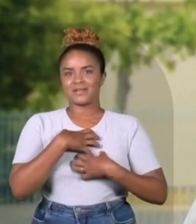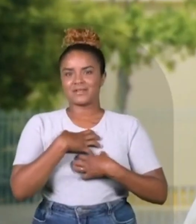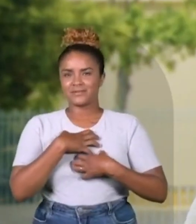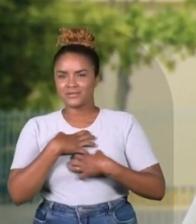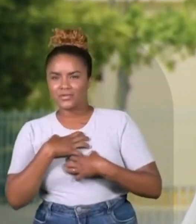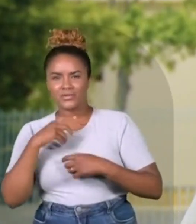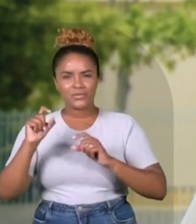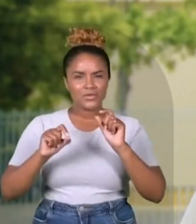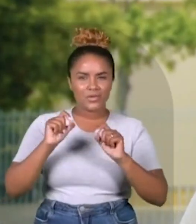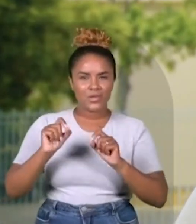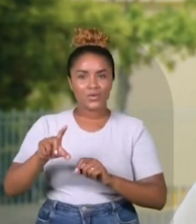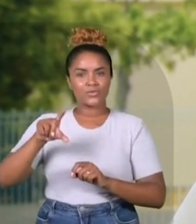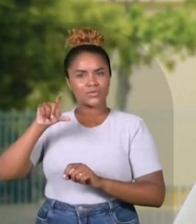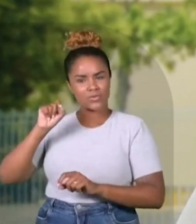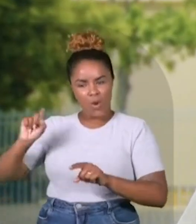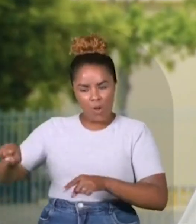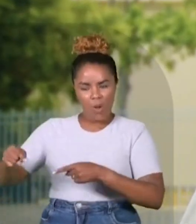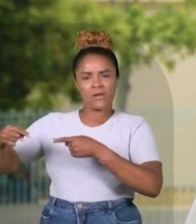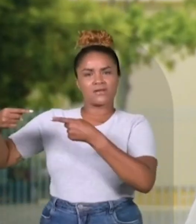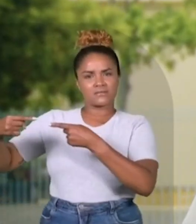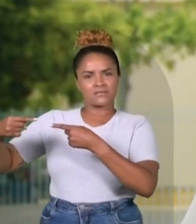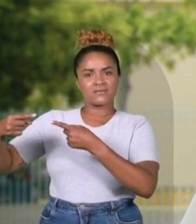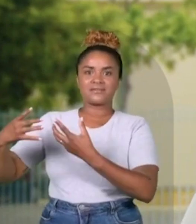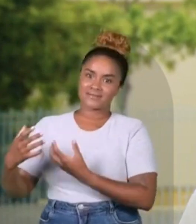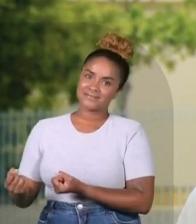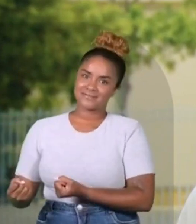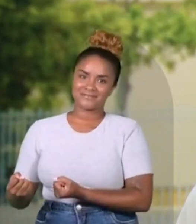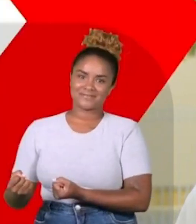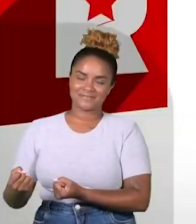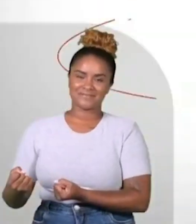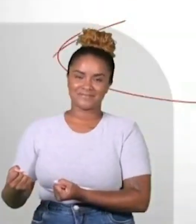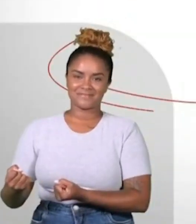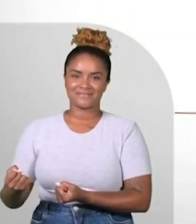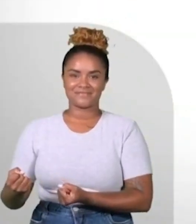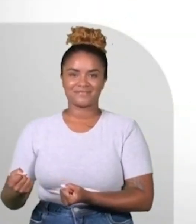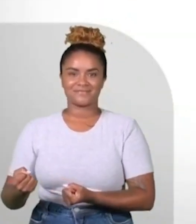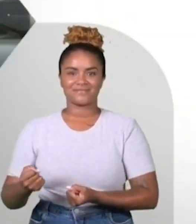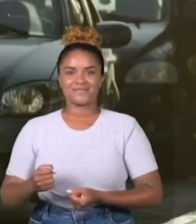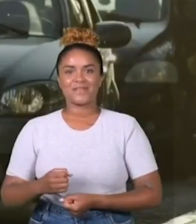não importa a função ou desafio que eu assumi.